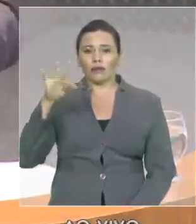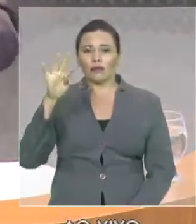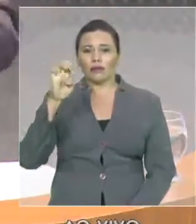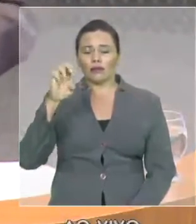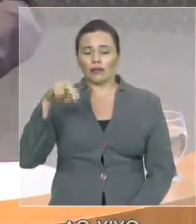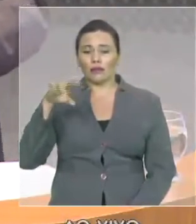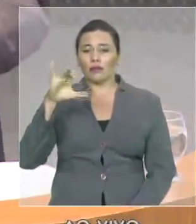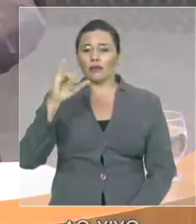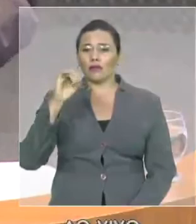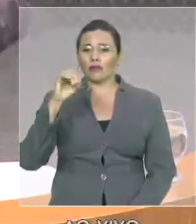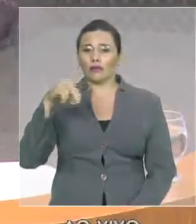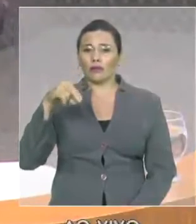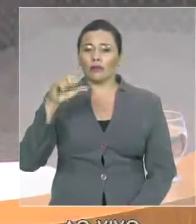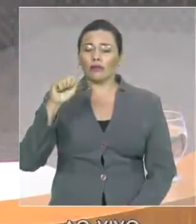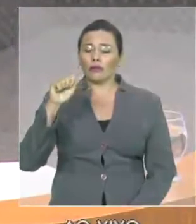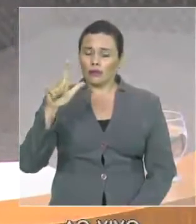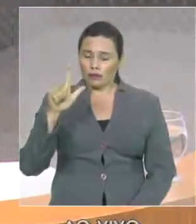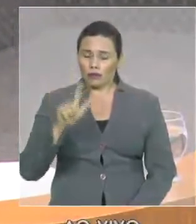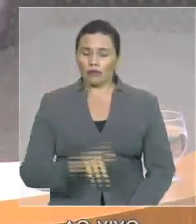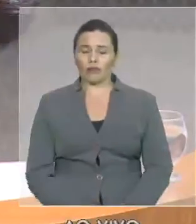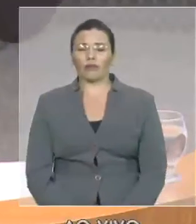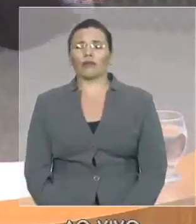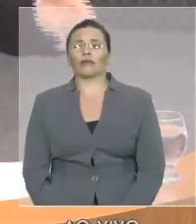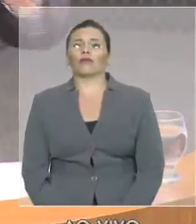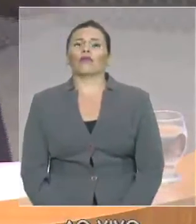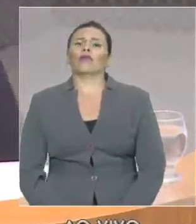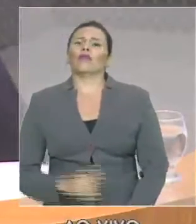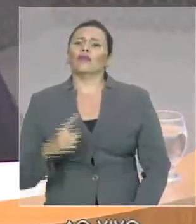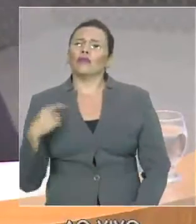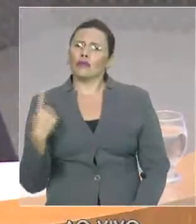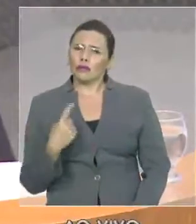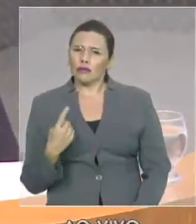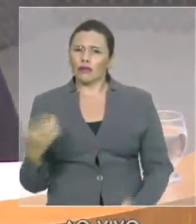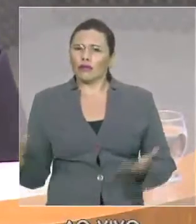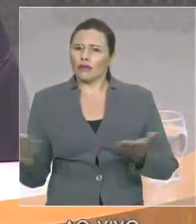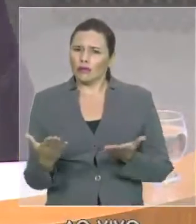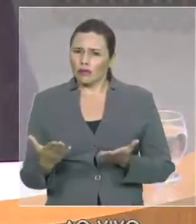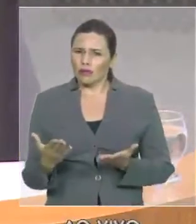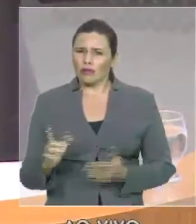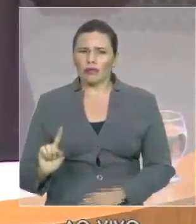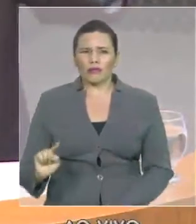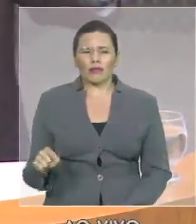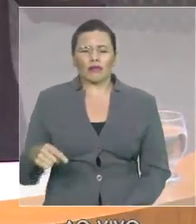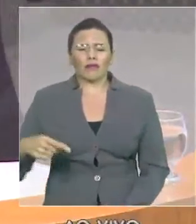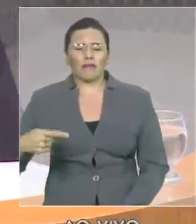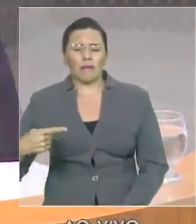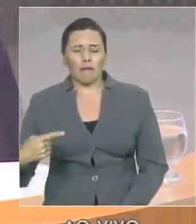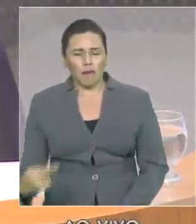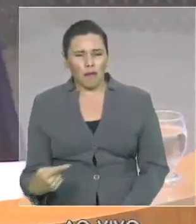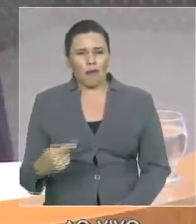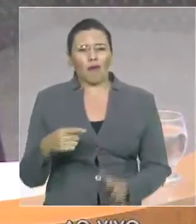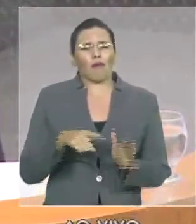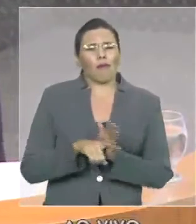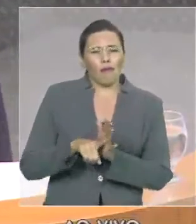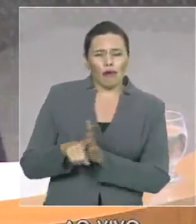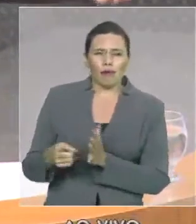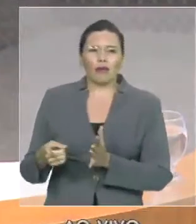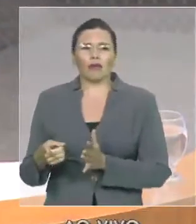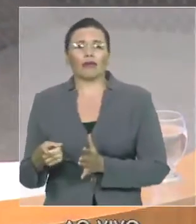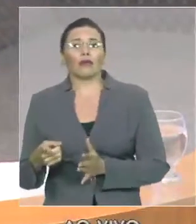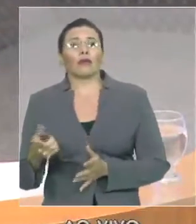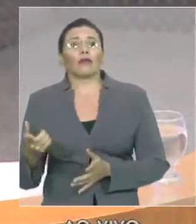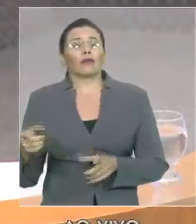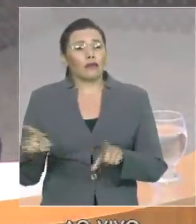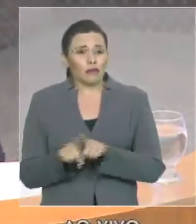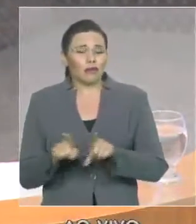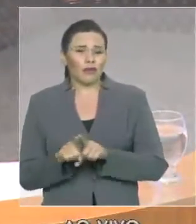vai se processar, uma vez que hoje nós temos, depois de um interlegal de concurso público,